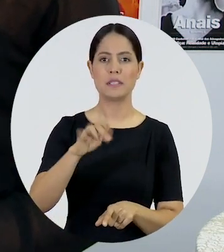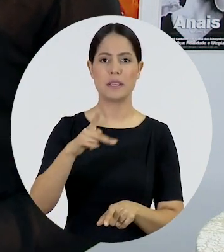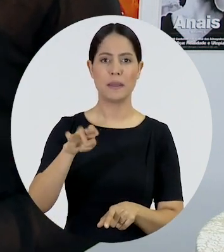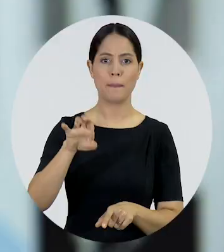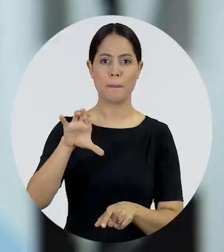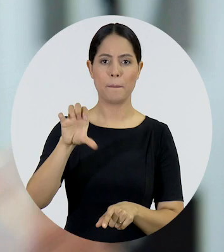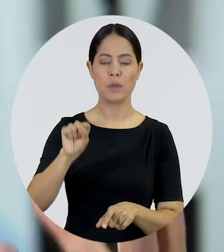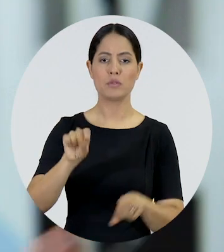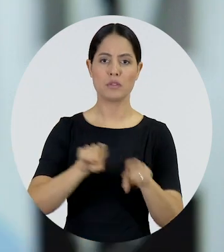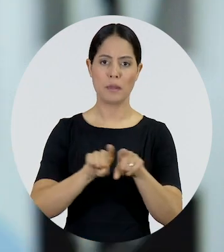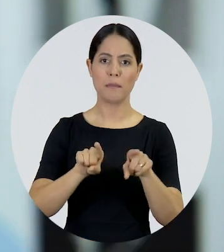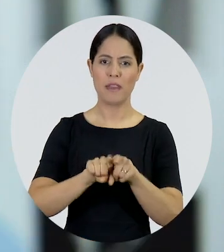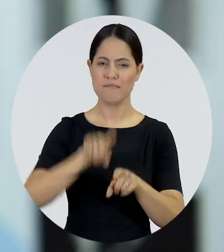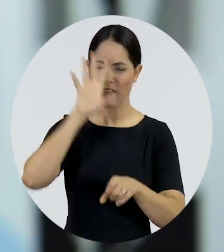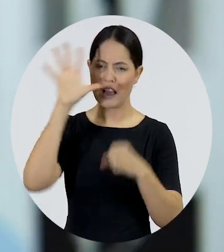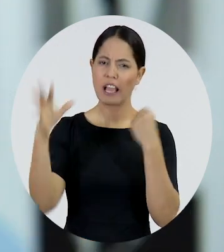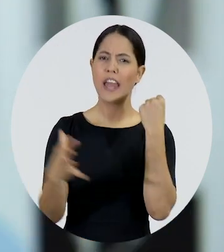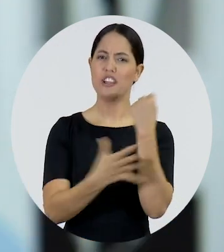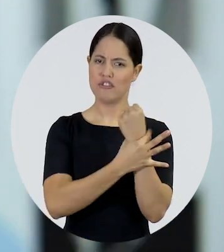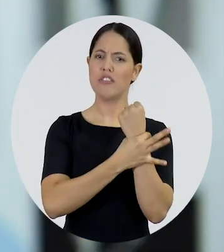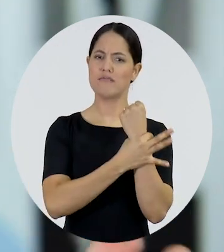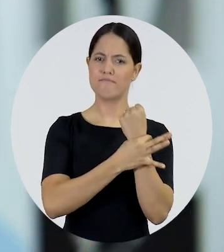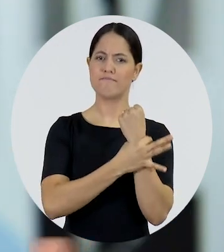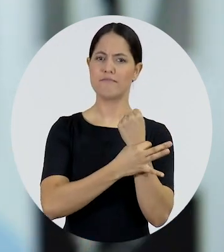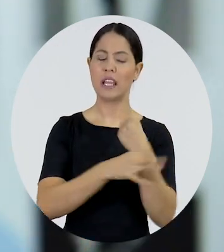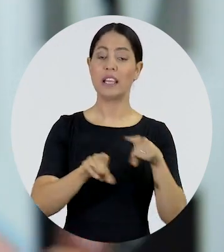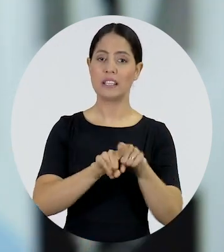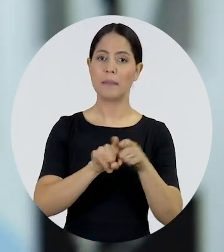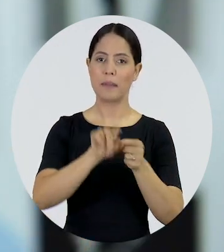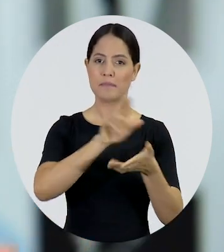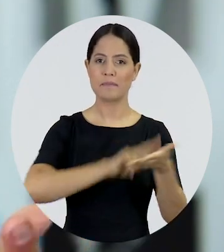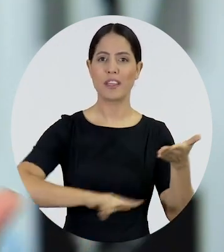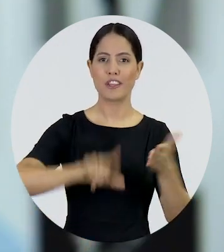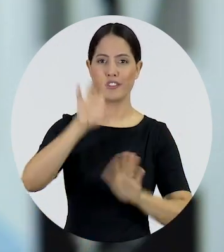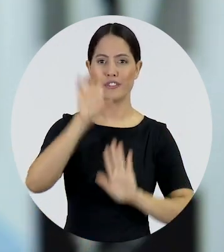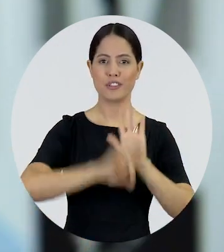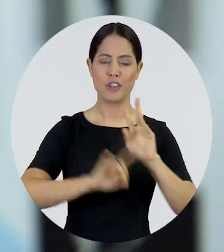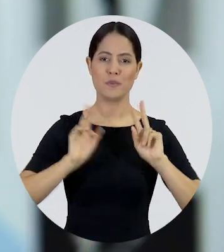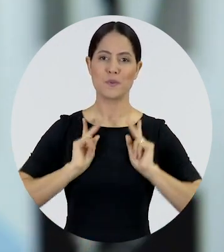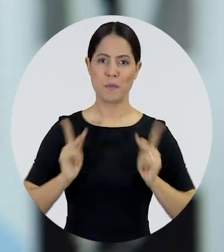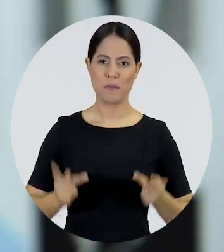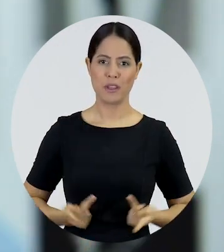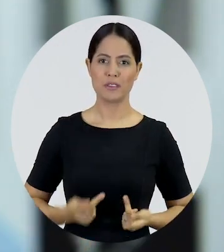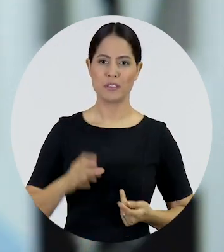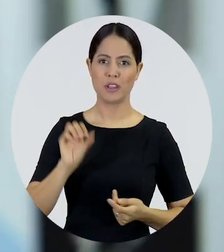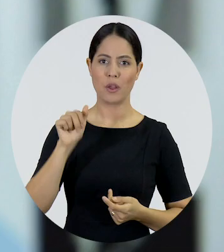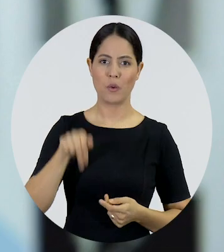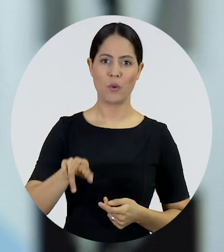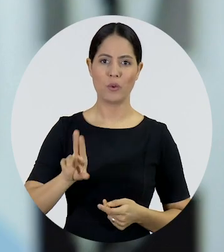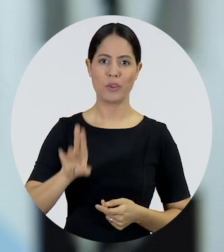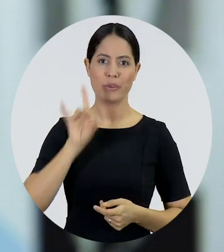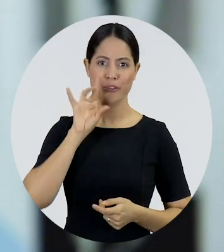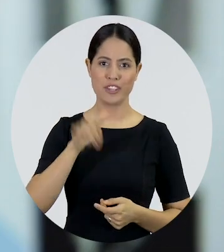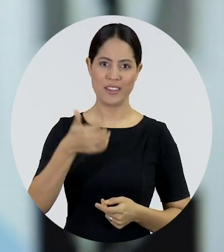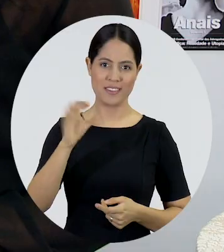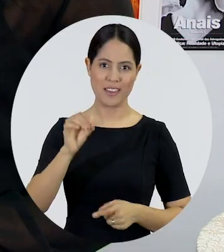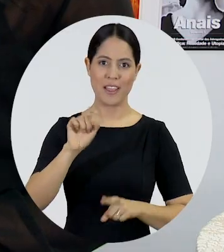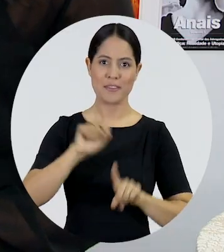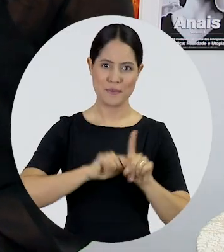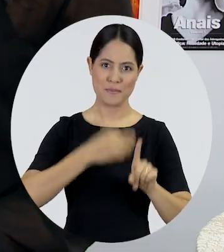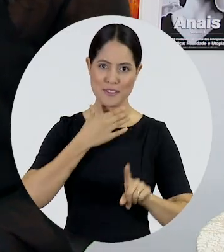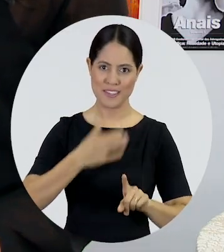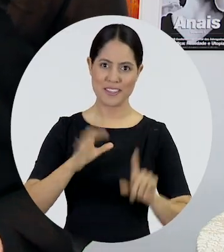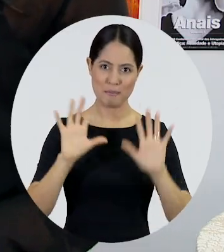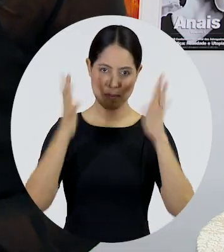tratados e na Declaração Universal dos Direitos Humanos, que é declaração que é comemorada nesse dia deste dezembro.